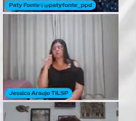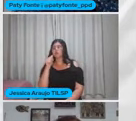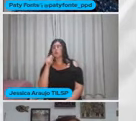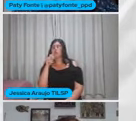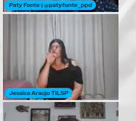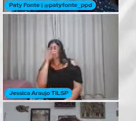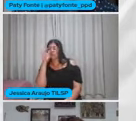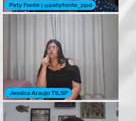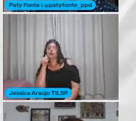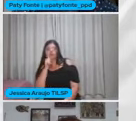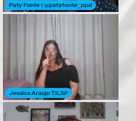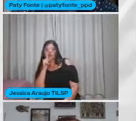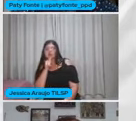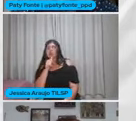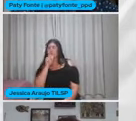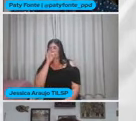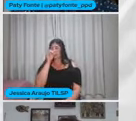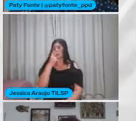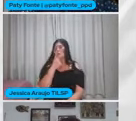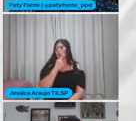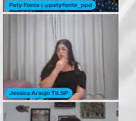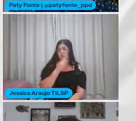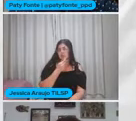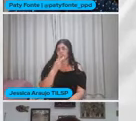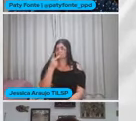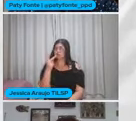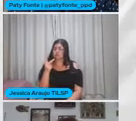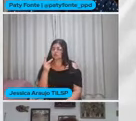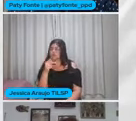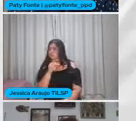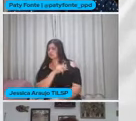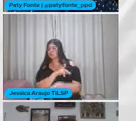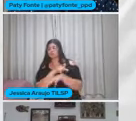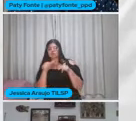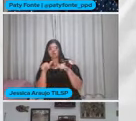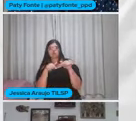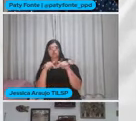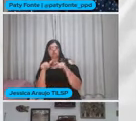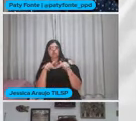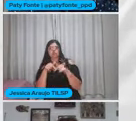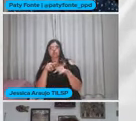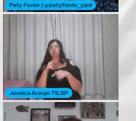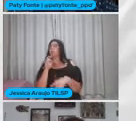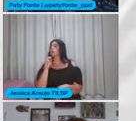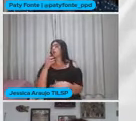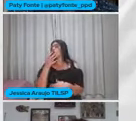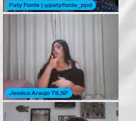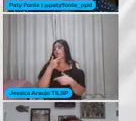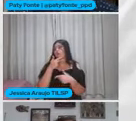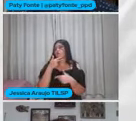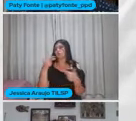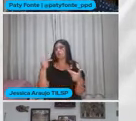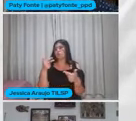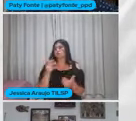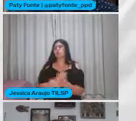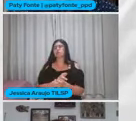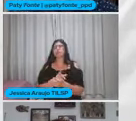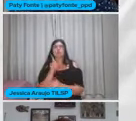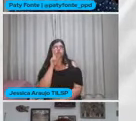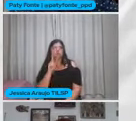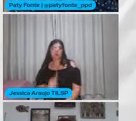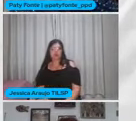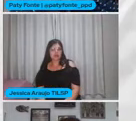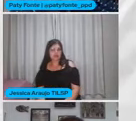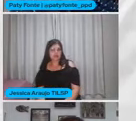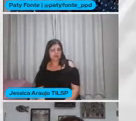Flor masculina Flor que tem os dois Várias coisas Que a gente pode trabalhar O que é fruto? O que a gente chama de fruto Mas não é fruto,